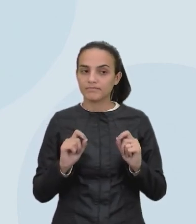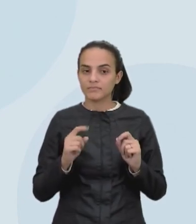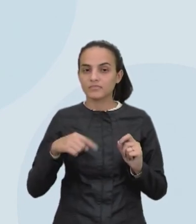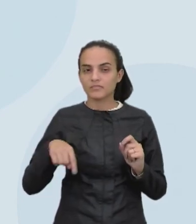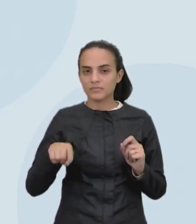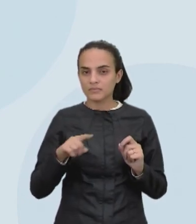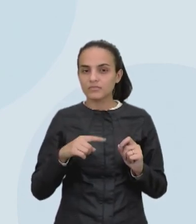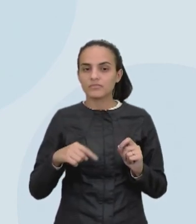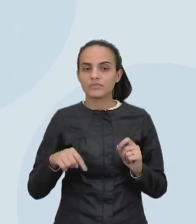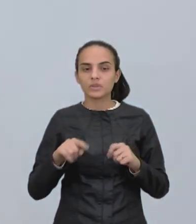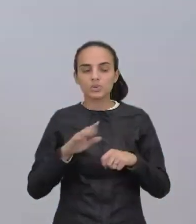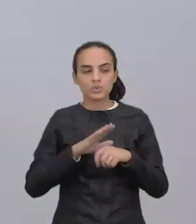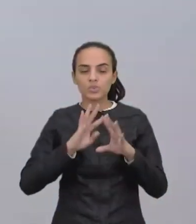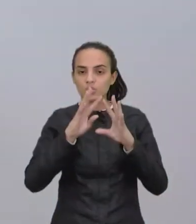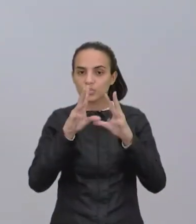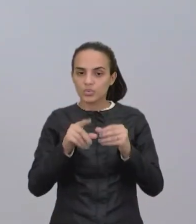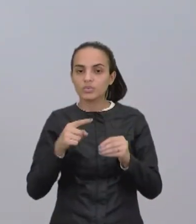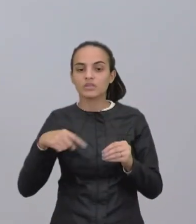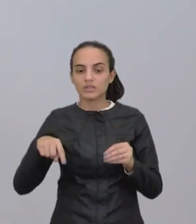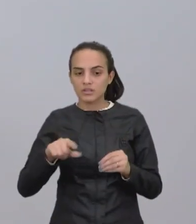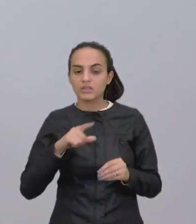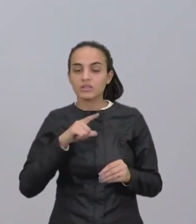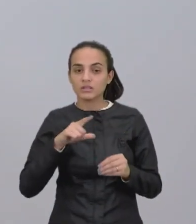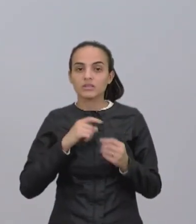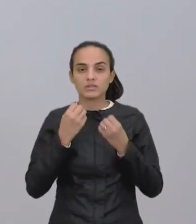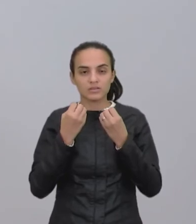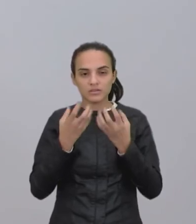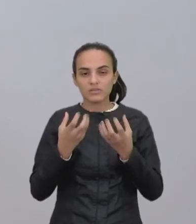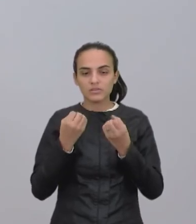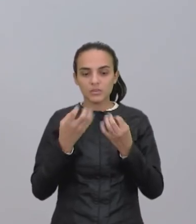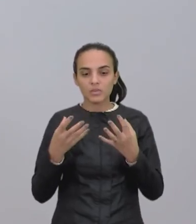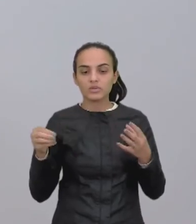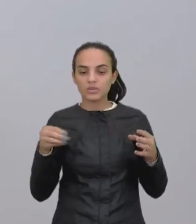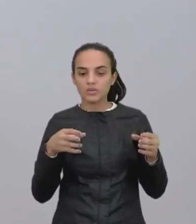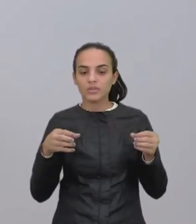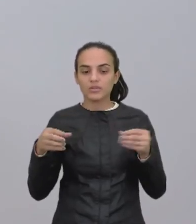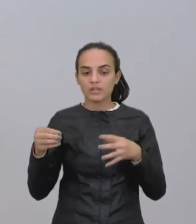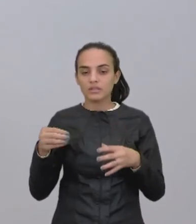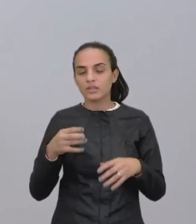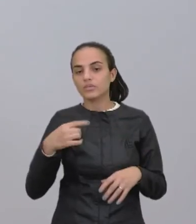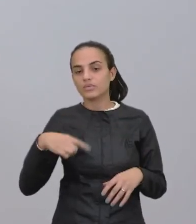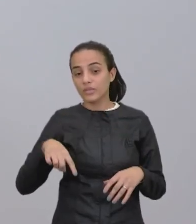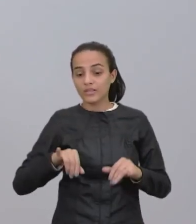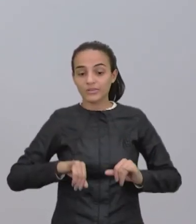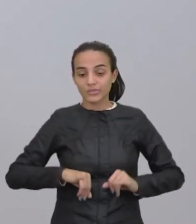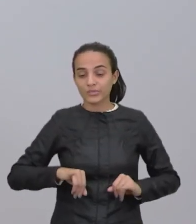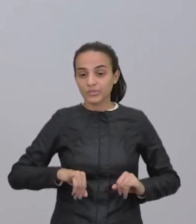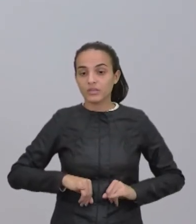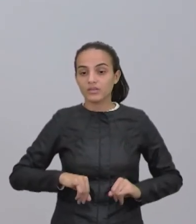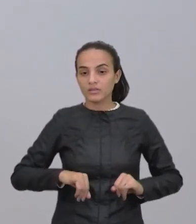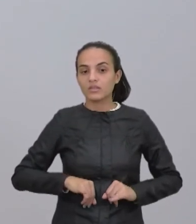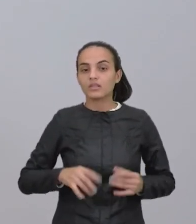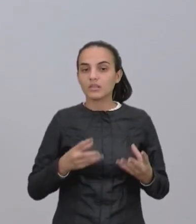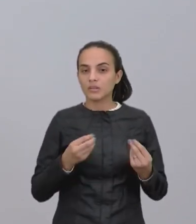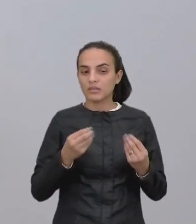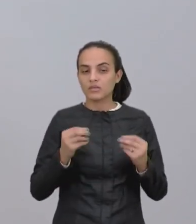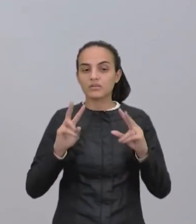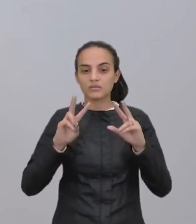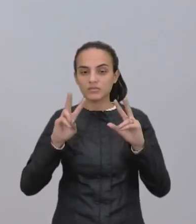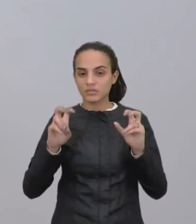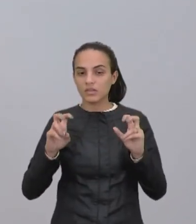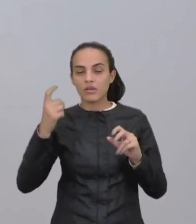apesar de tudo o que a gente tem de bom e de inovador, a gente ainda sofre com muitas questões